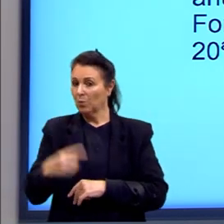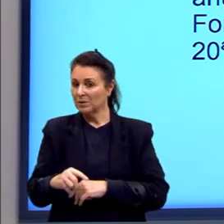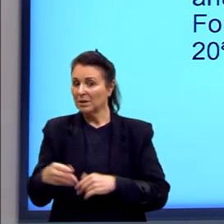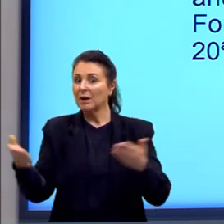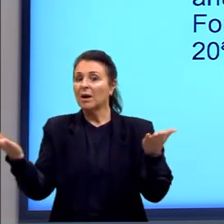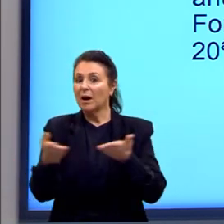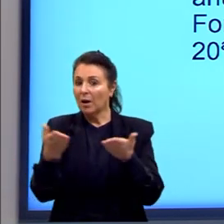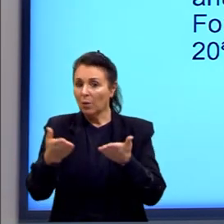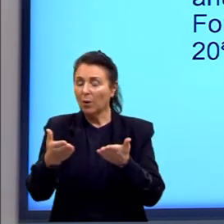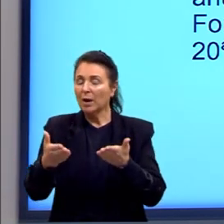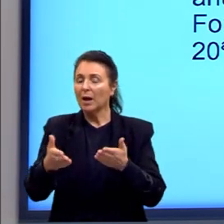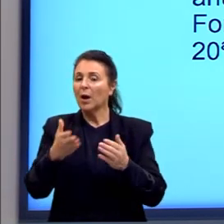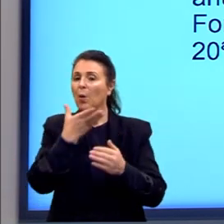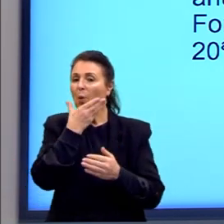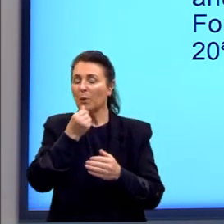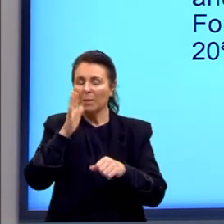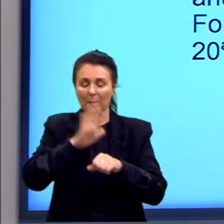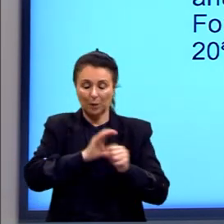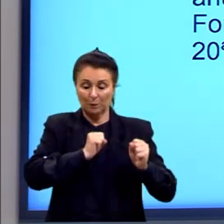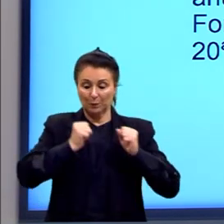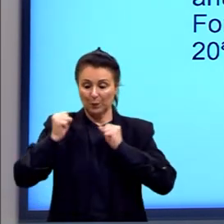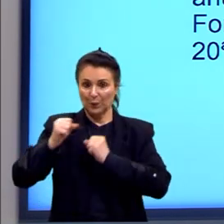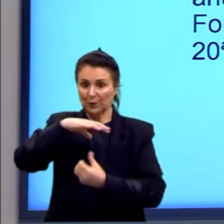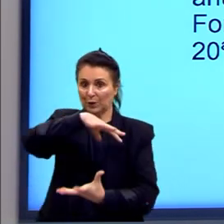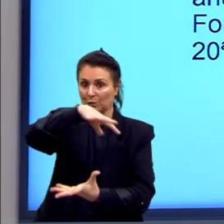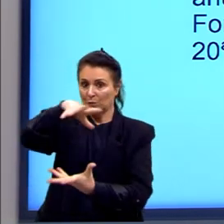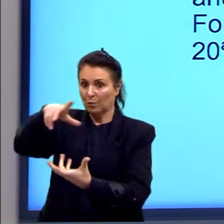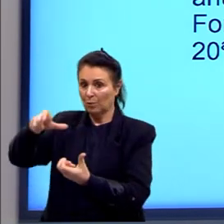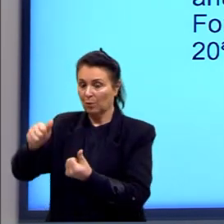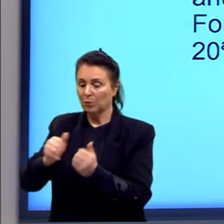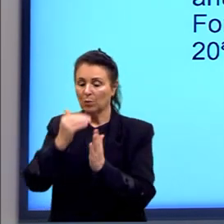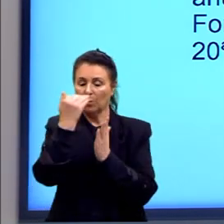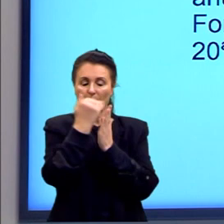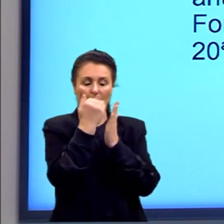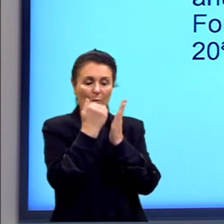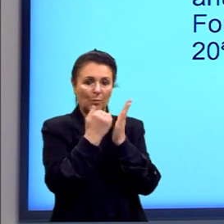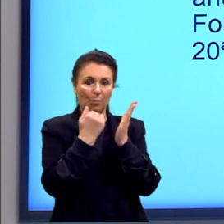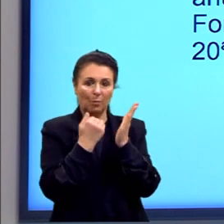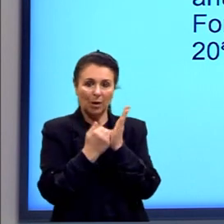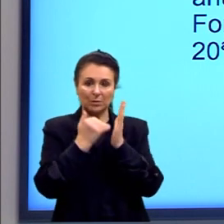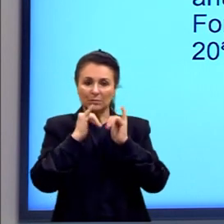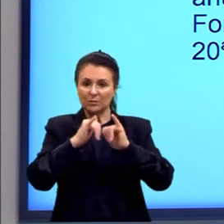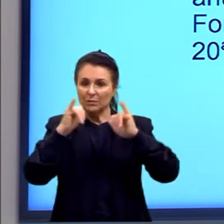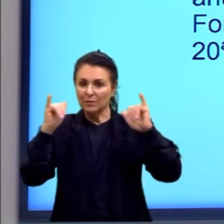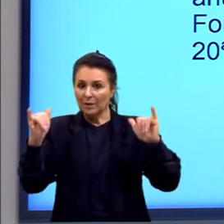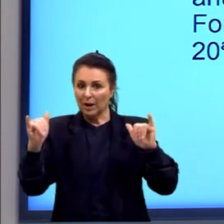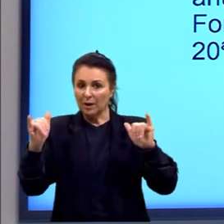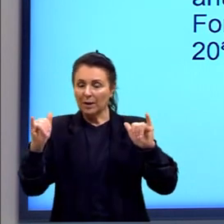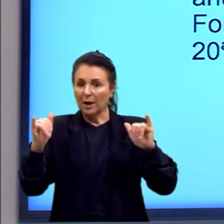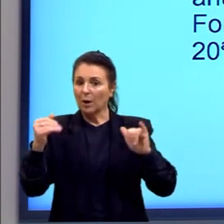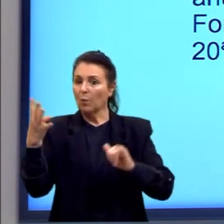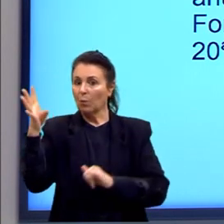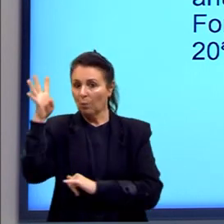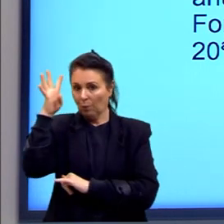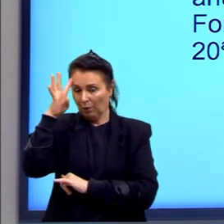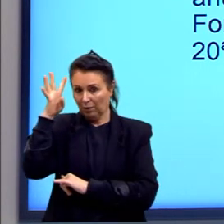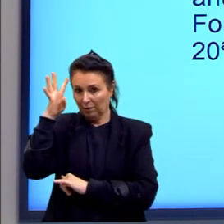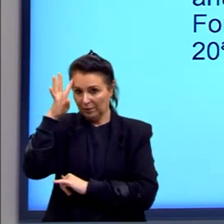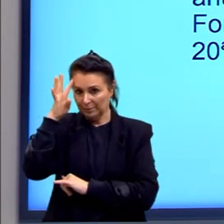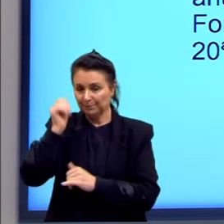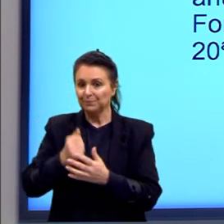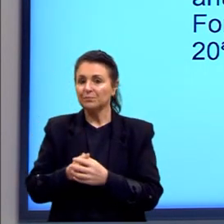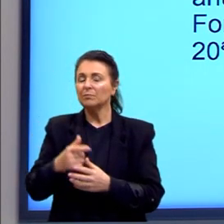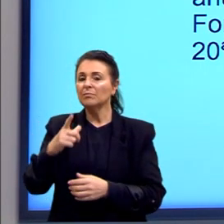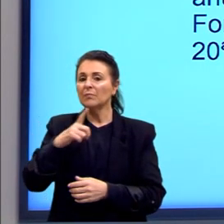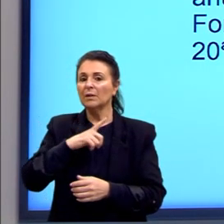poderoso do mundo. Segunda lista anual divulgada nessa quarta-feira. Aqui a